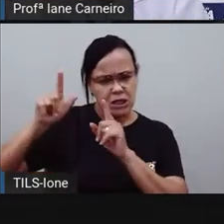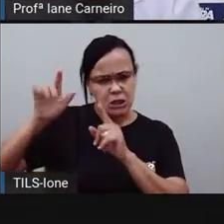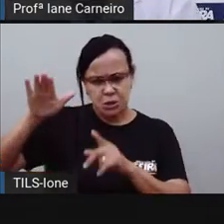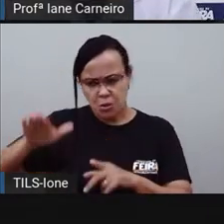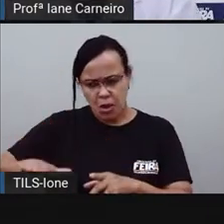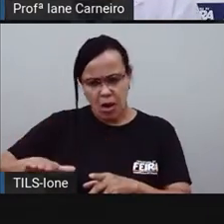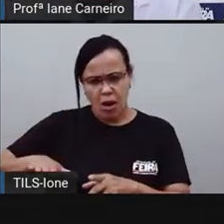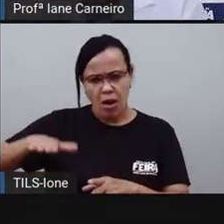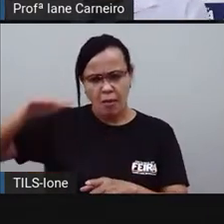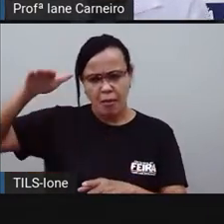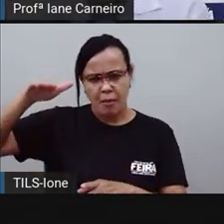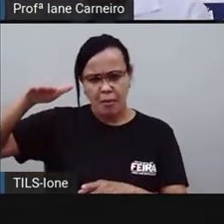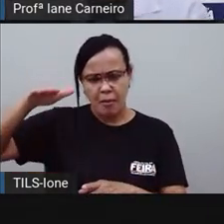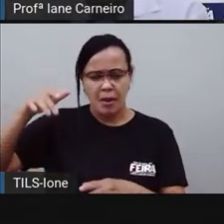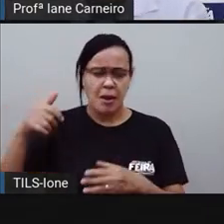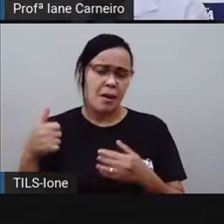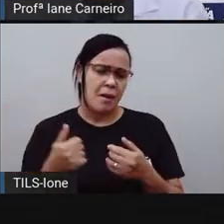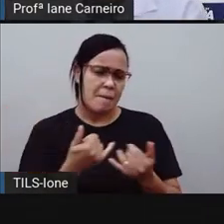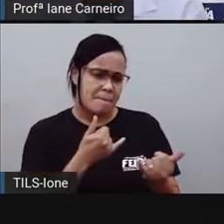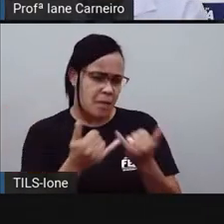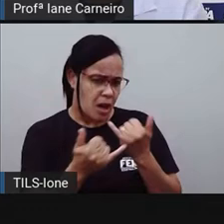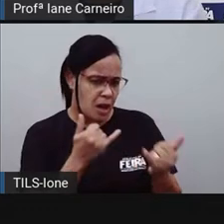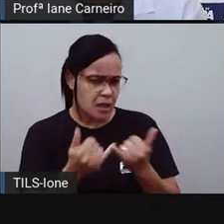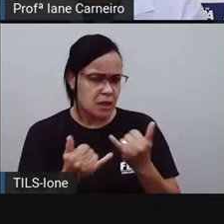tamanho aproximado, um tamanho parecido?